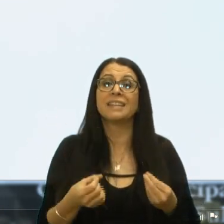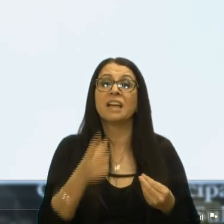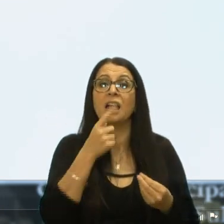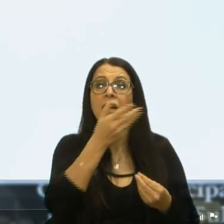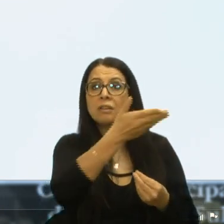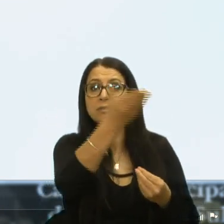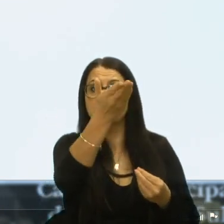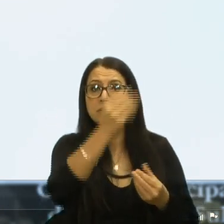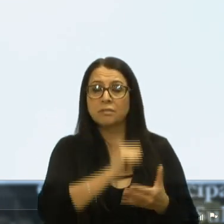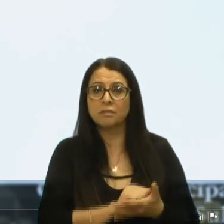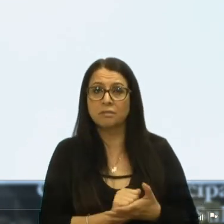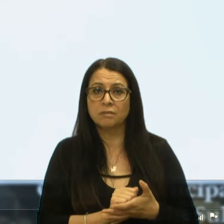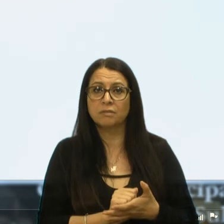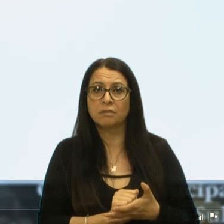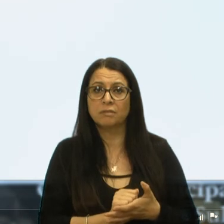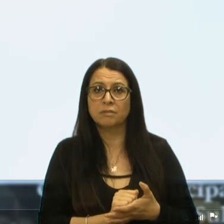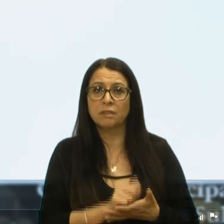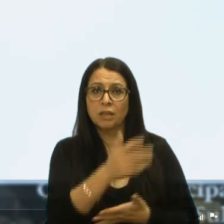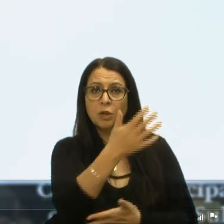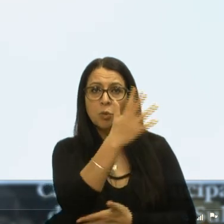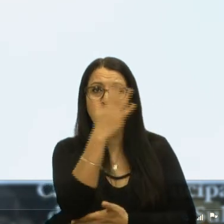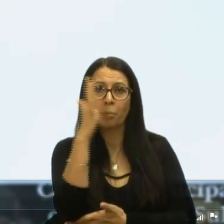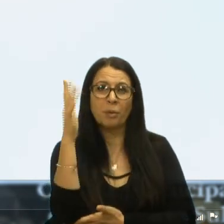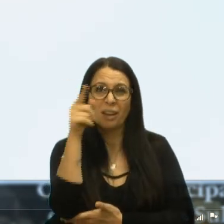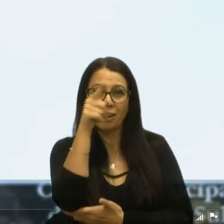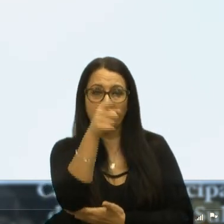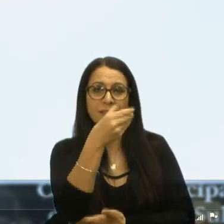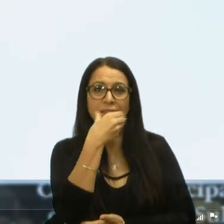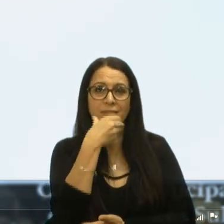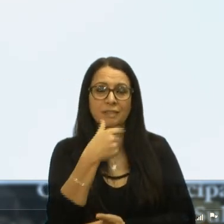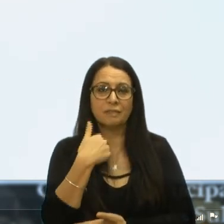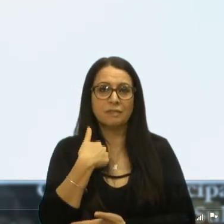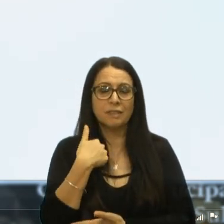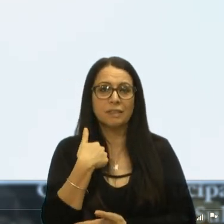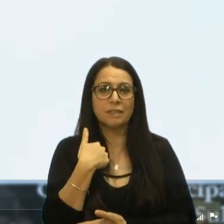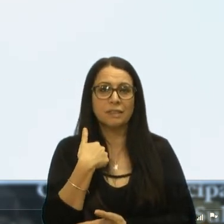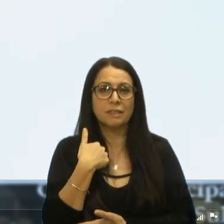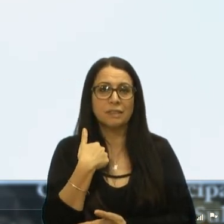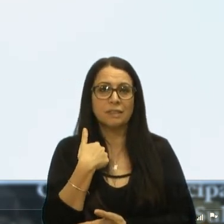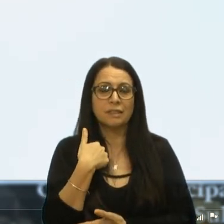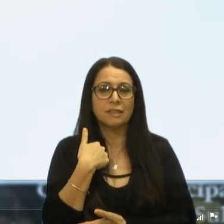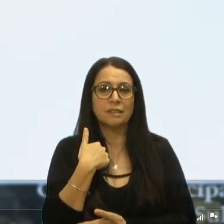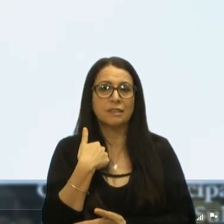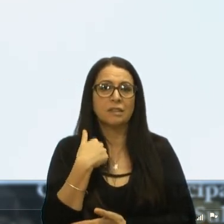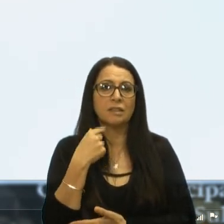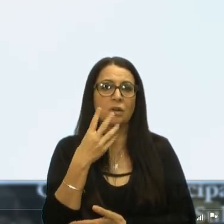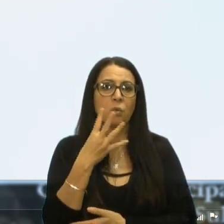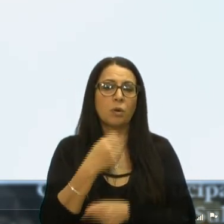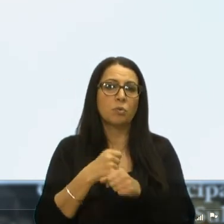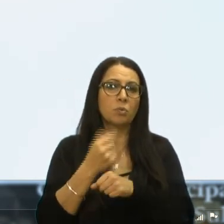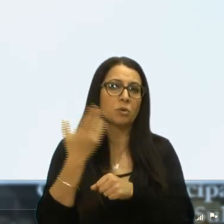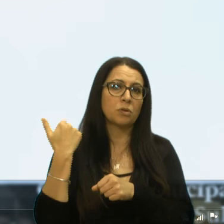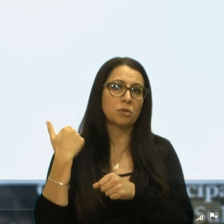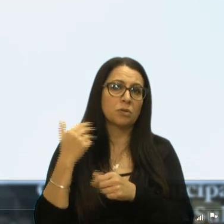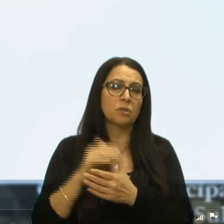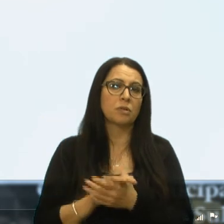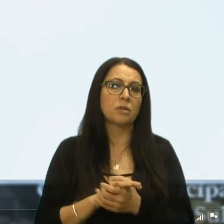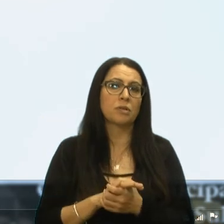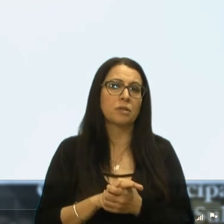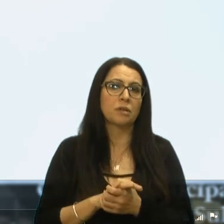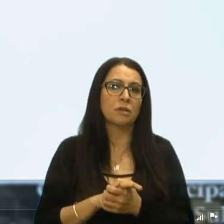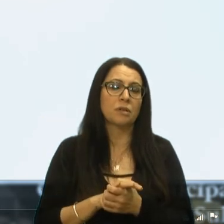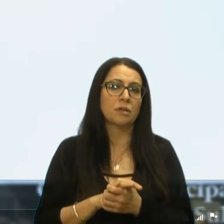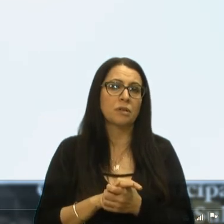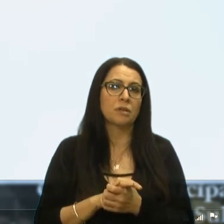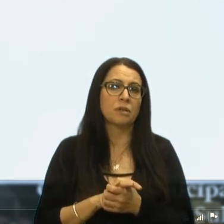aí. Olha aquele pinheirinho lá, fui eu, que adquiria, já tem uns quatro anos, todo ele, parece uma tela